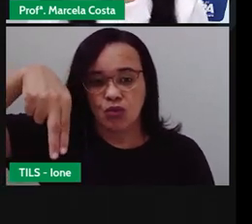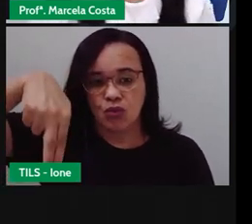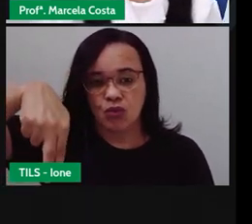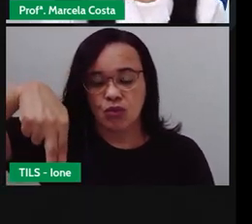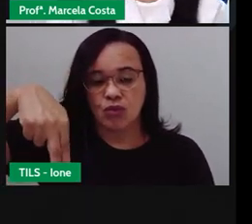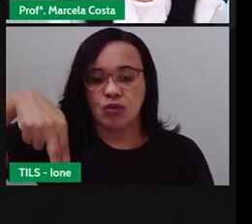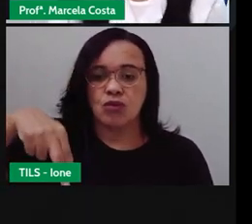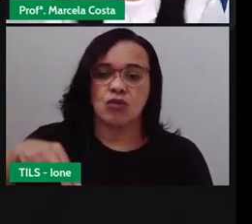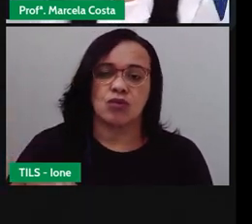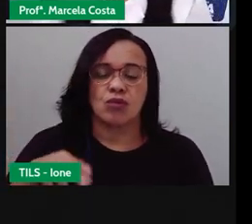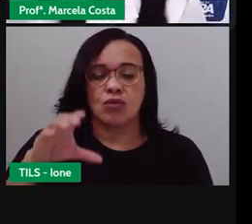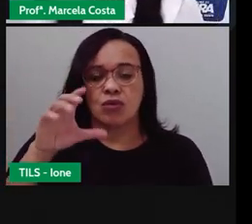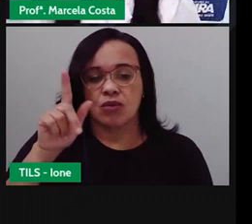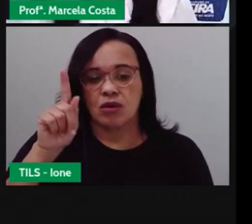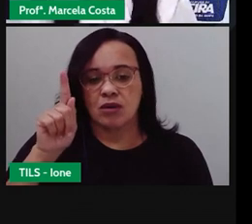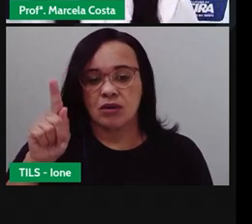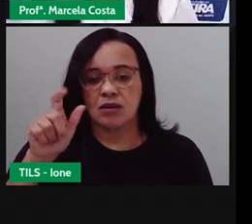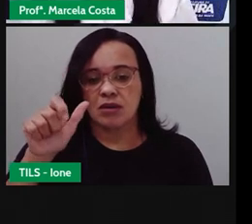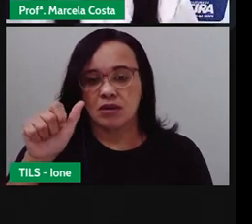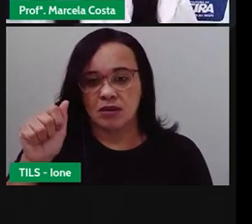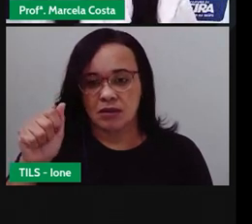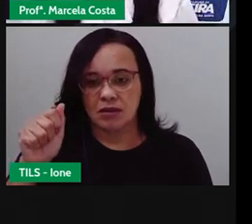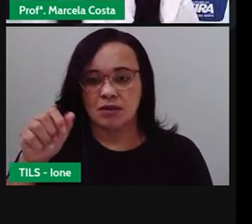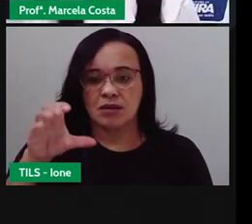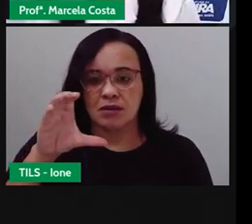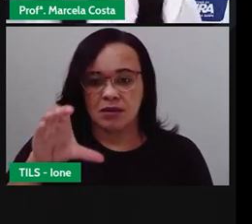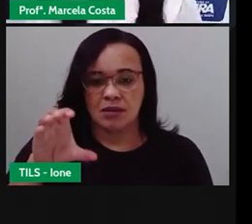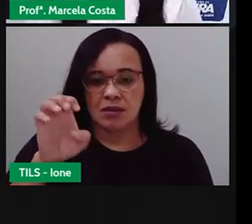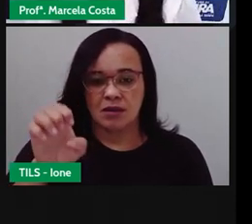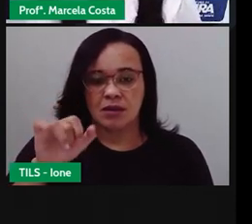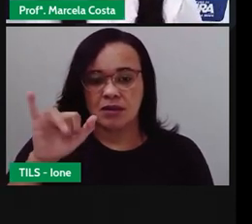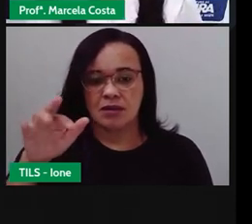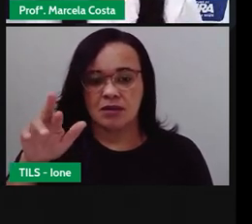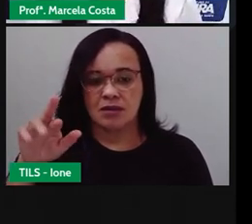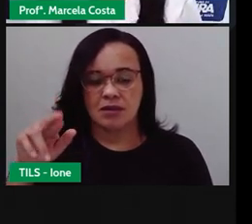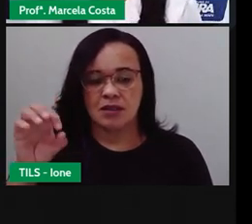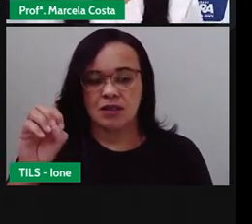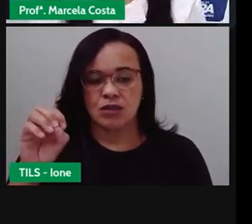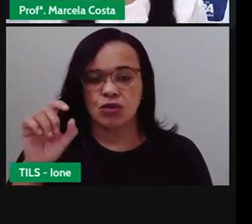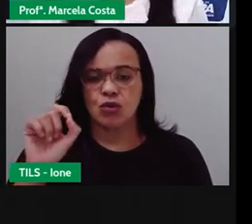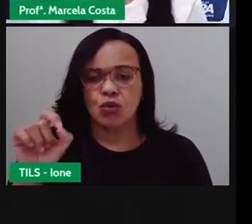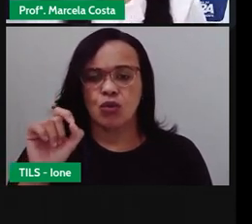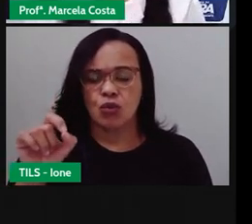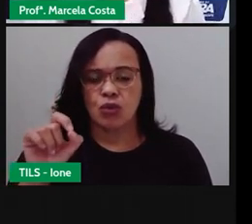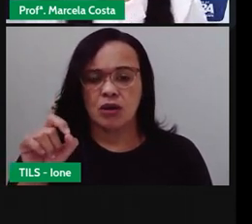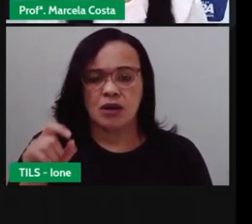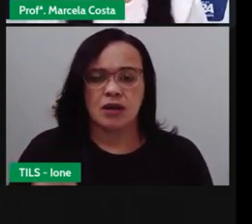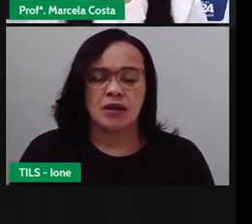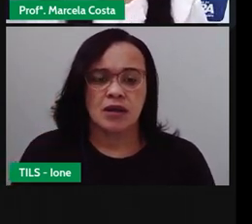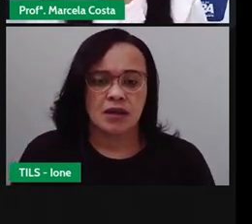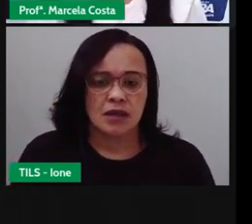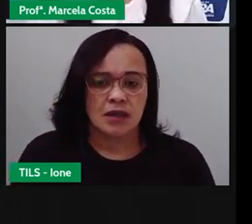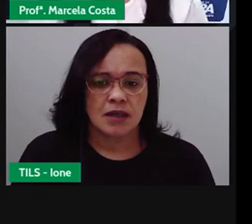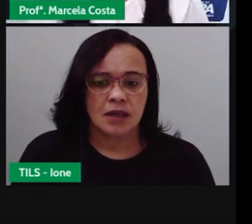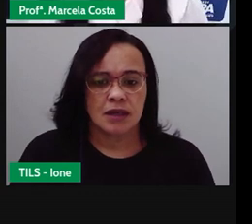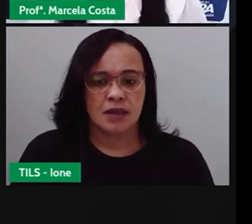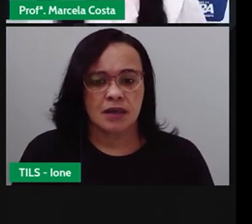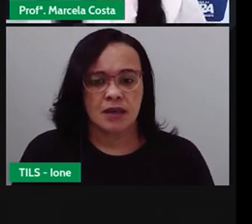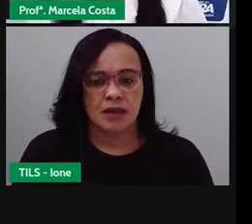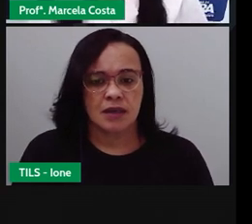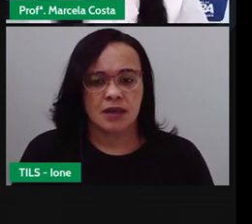E mostra aqui um cangaceiro e alguém, uma outra pessoa lendo ali, fazendo a leitura